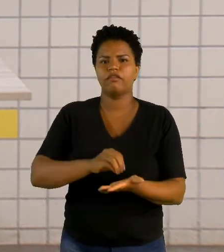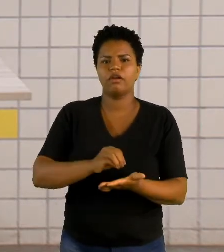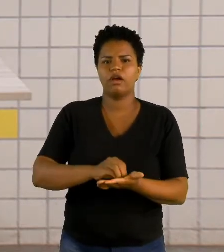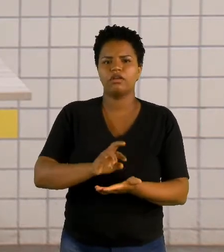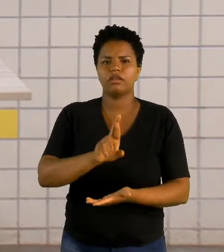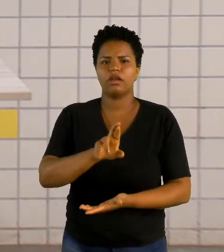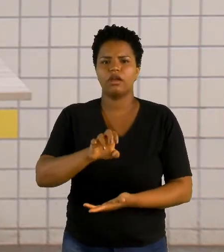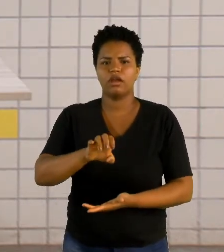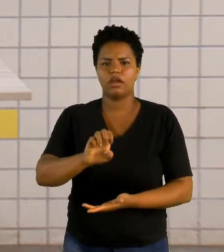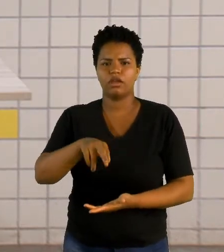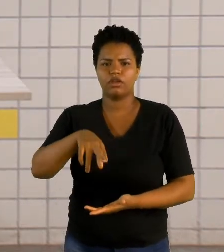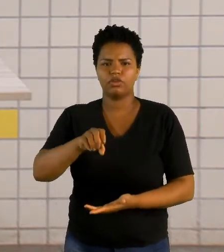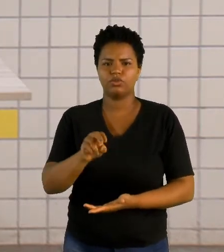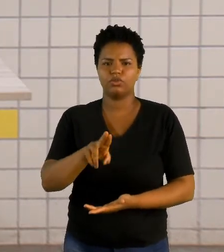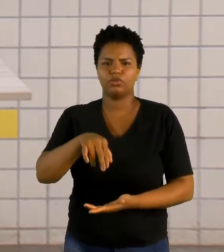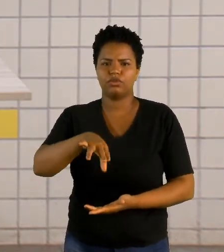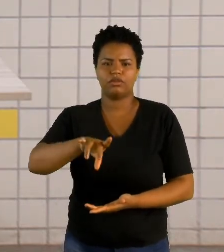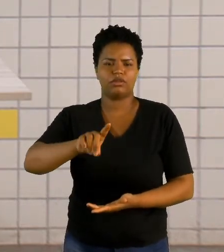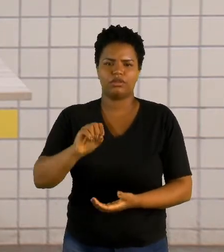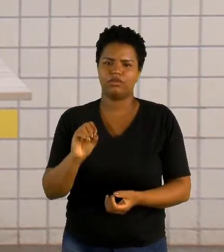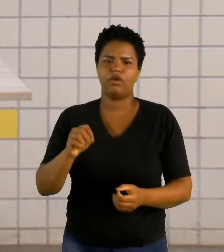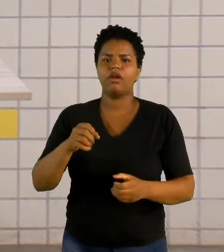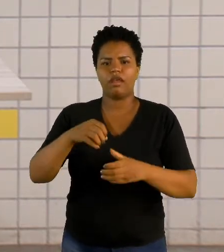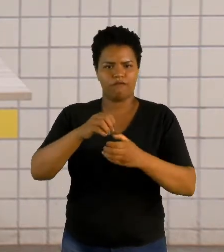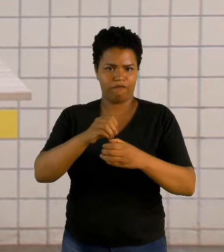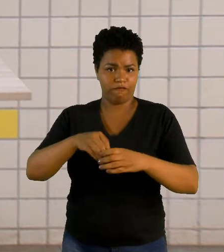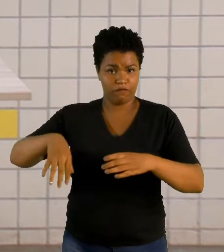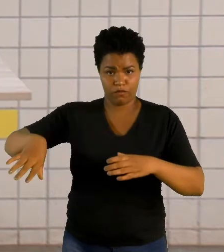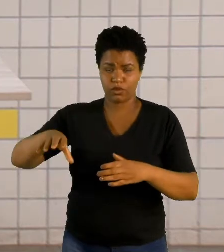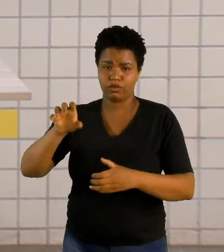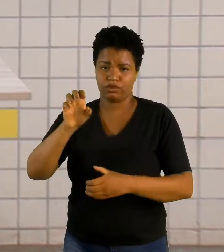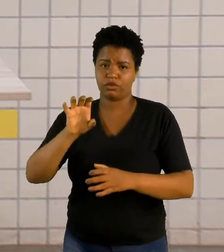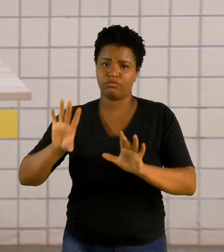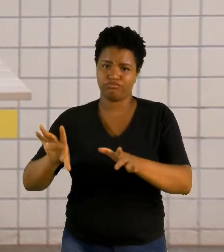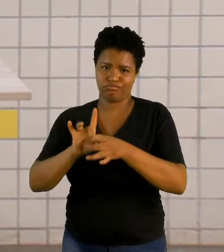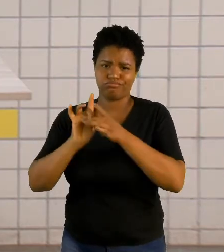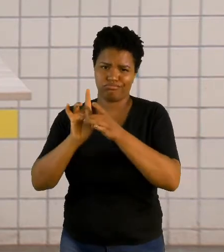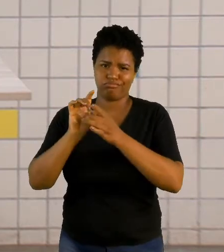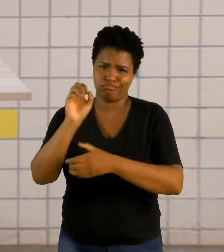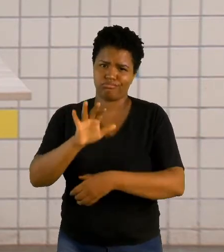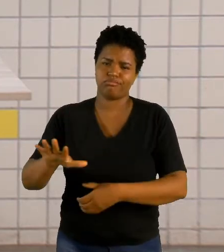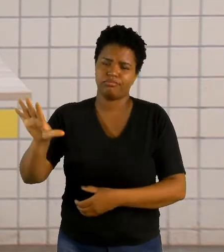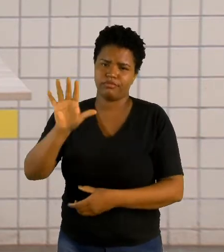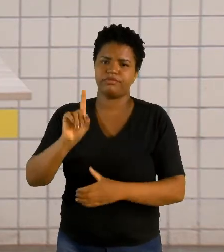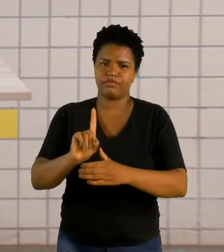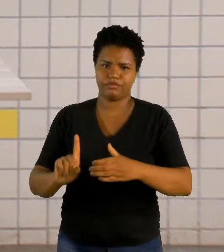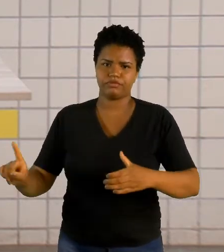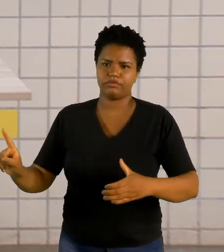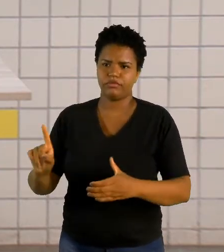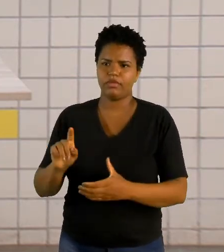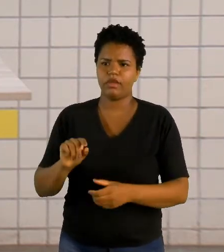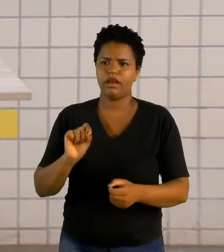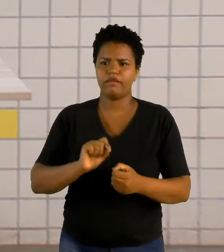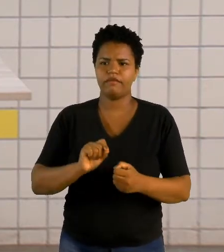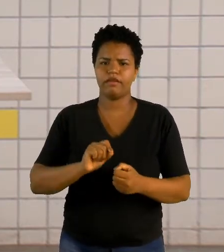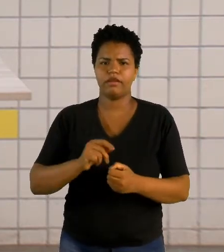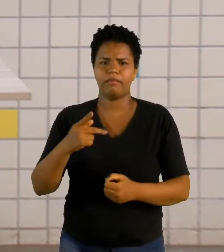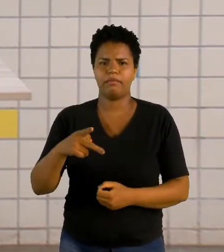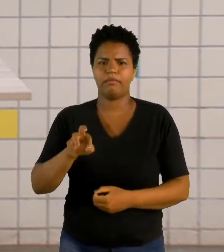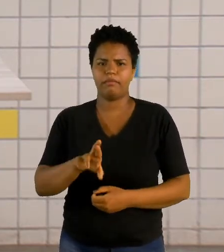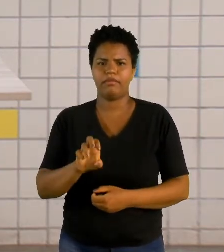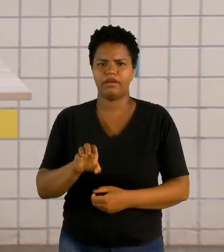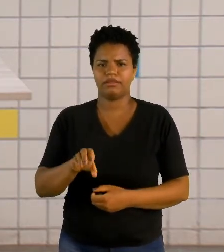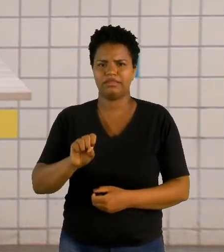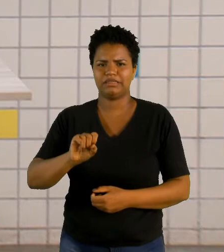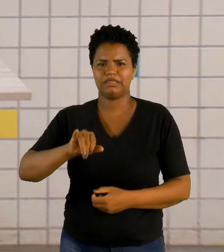saiu da União Europeia, não faz mais parte da União Europeia, tá? Ele fez o Brexit, que foi a saída da